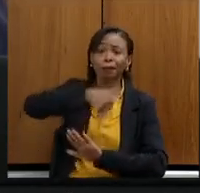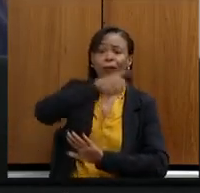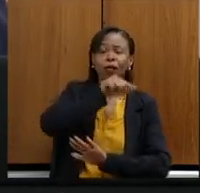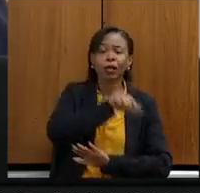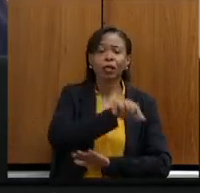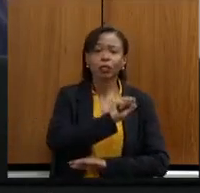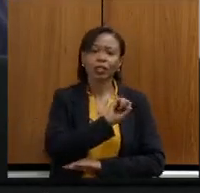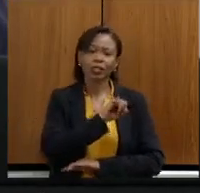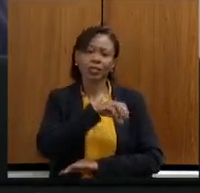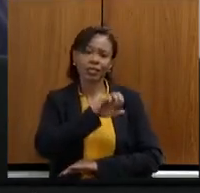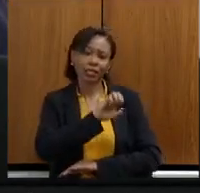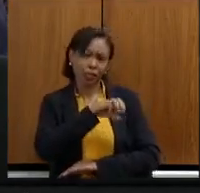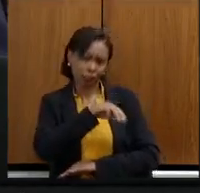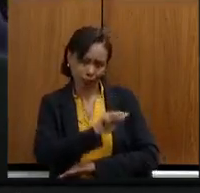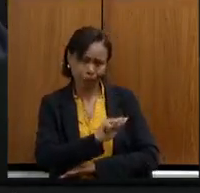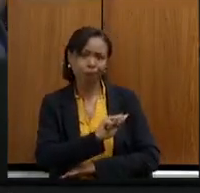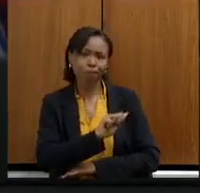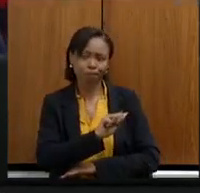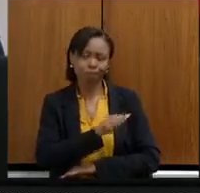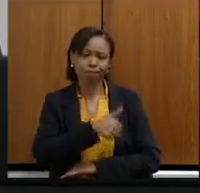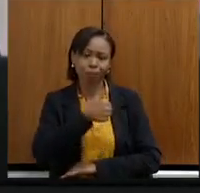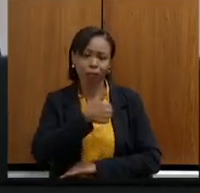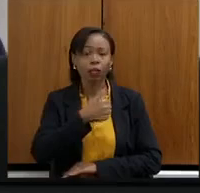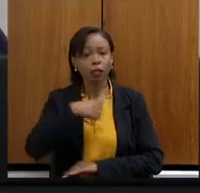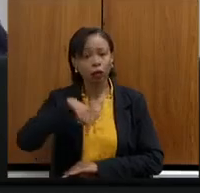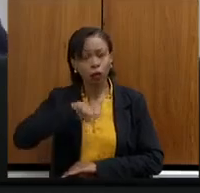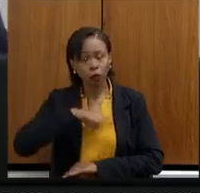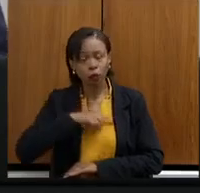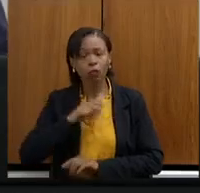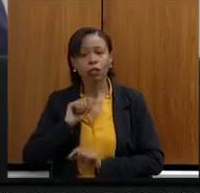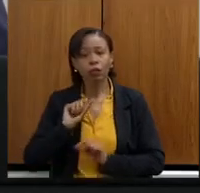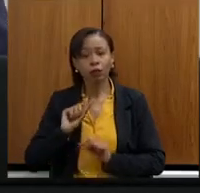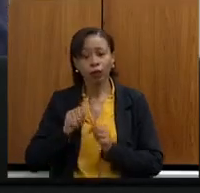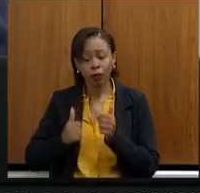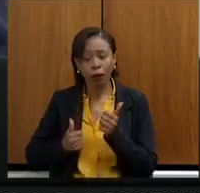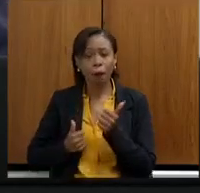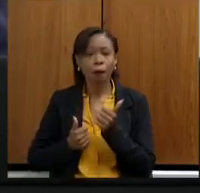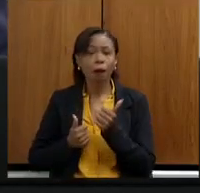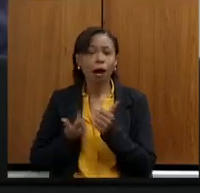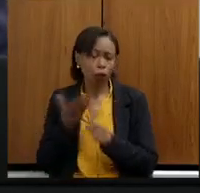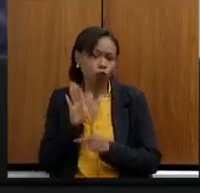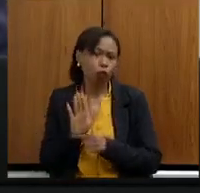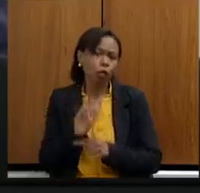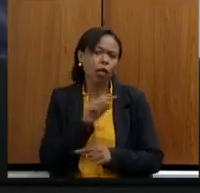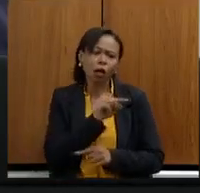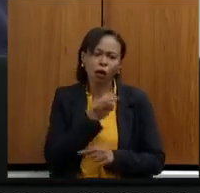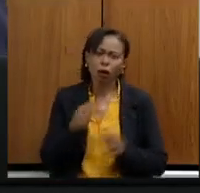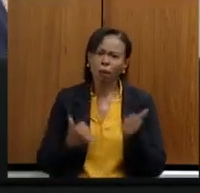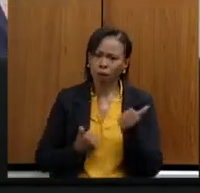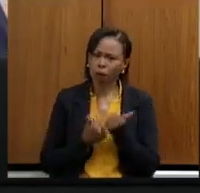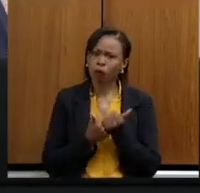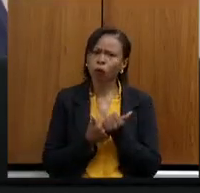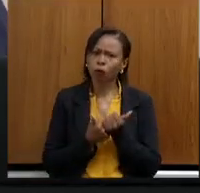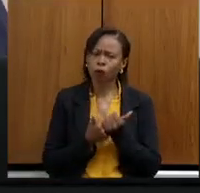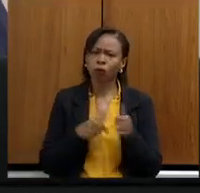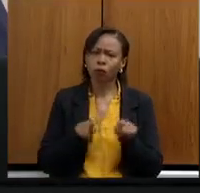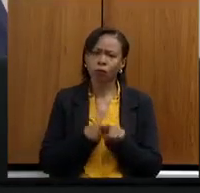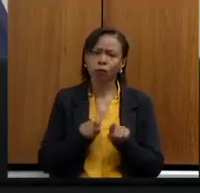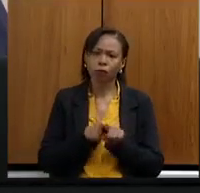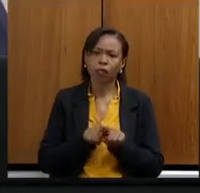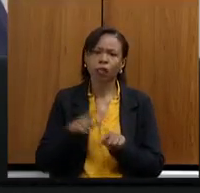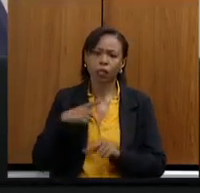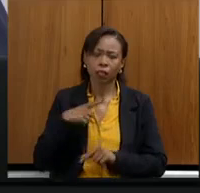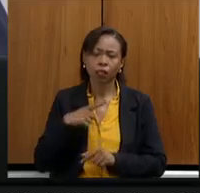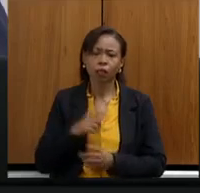então é isso que eu tenho feito e tenho tido o apoio de, o Gustavo Valadares falou aqui, e